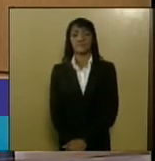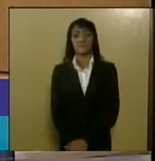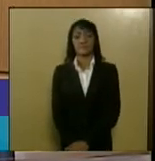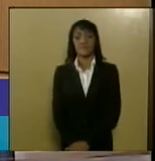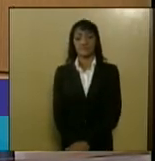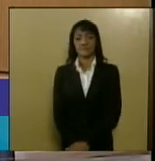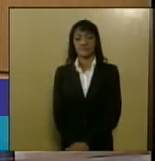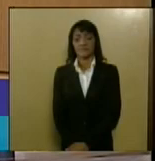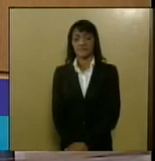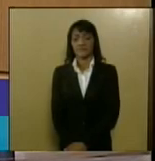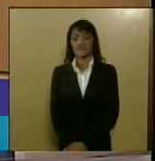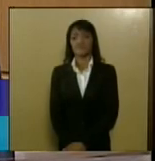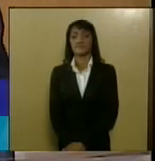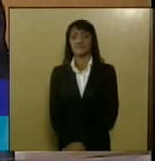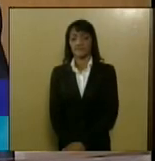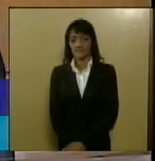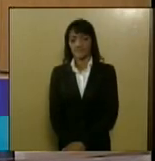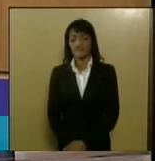este